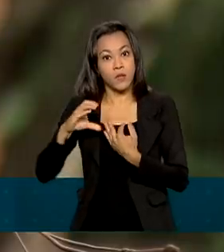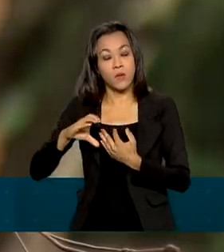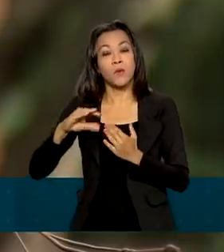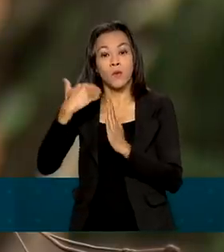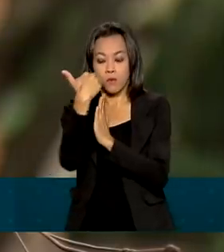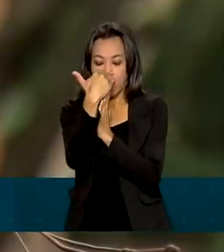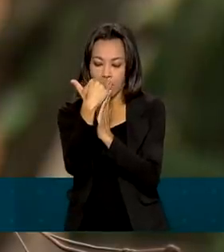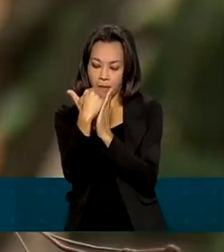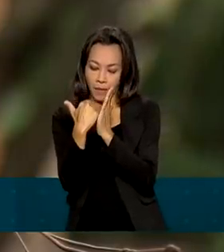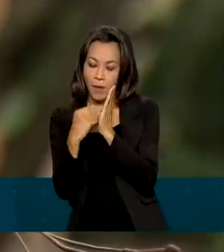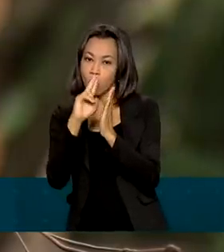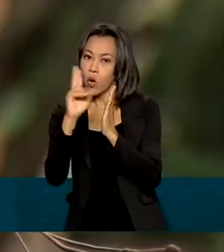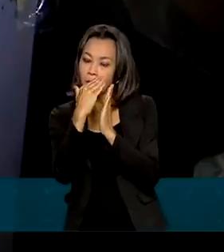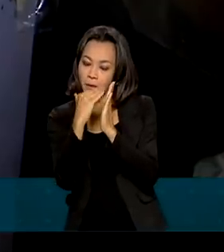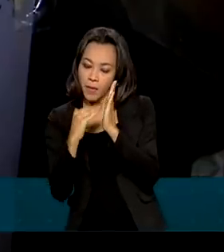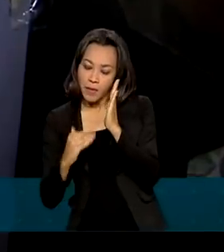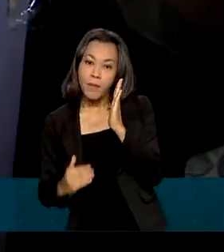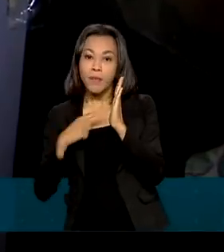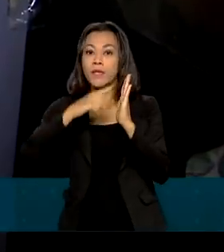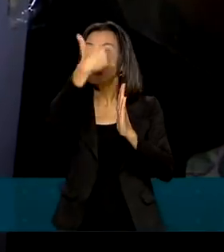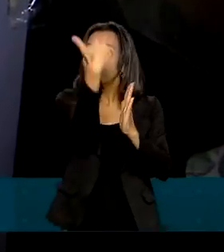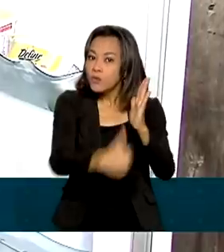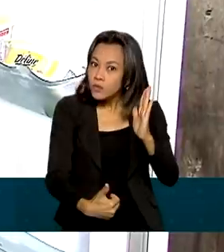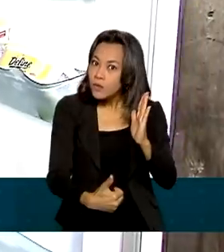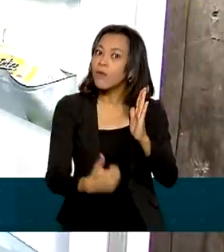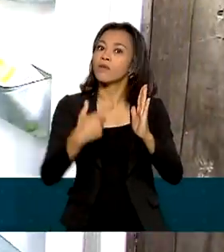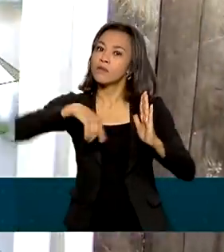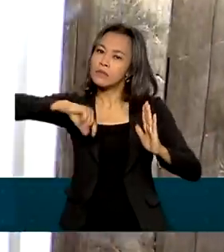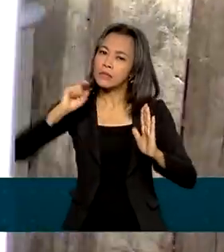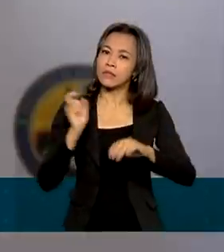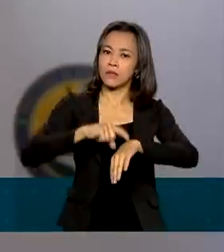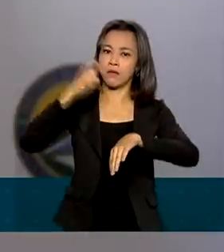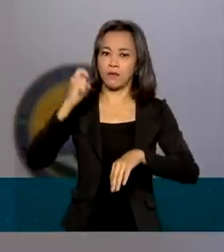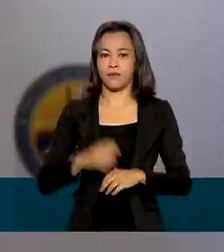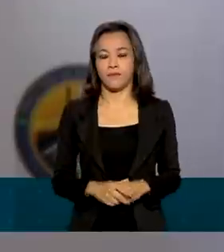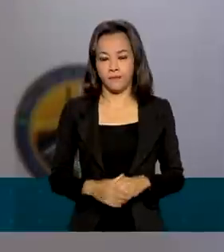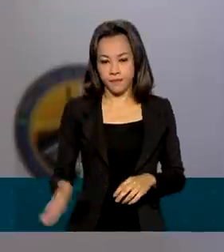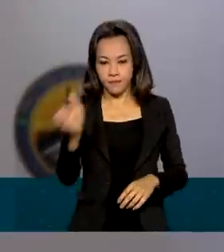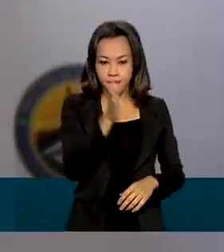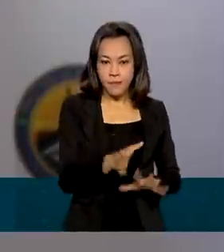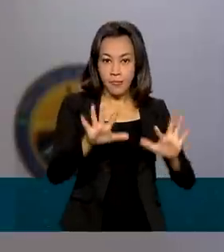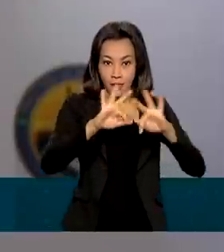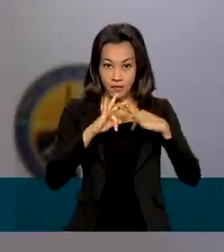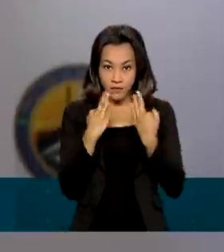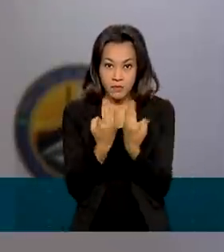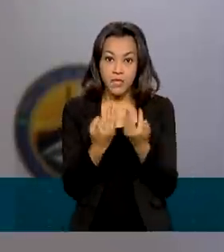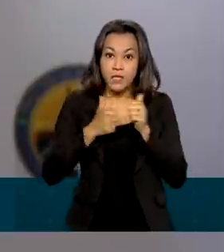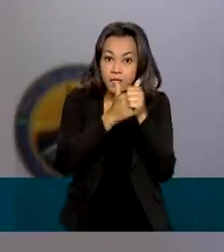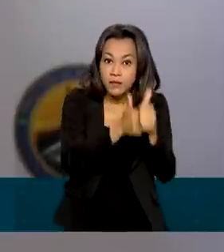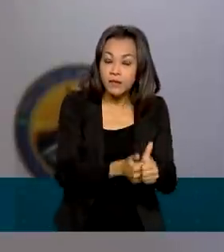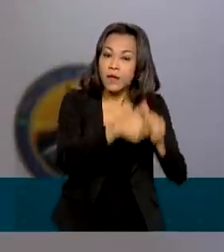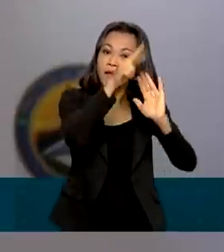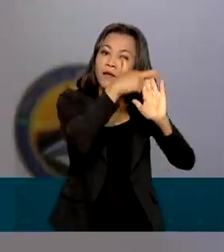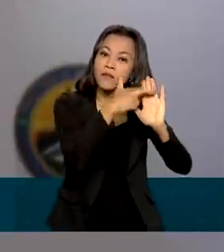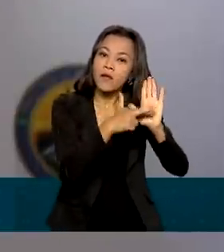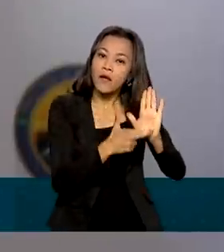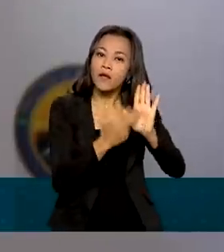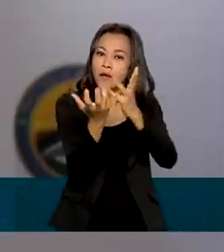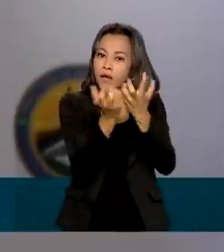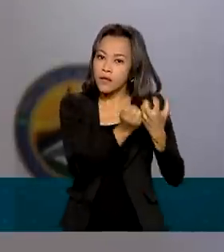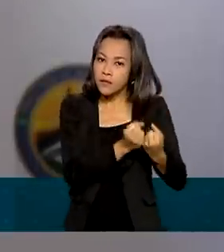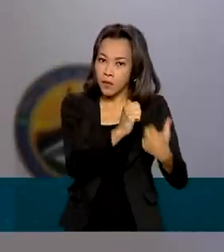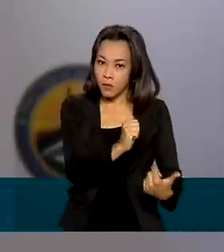direito ao bônus da tarifa social de forma automática. As famílias que se enquadrem nos critérios para recebimento do